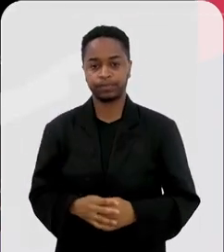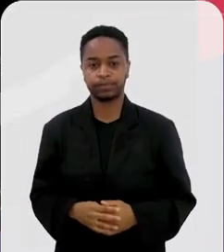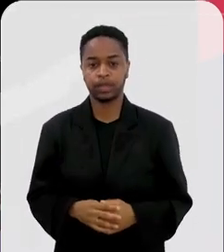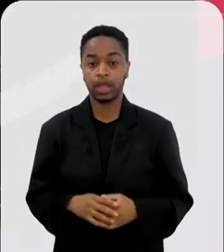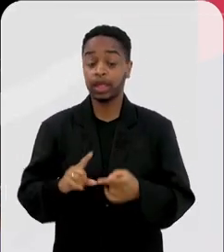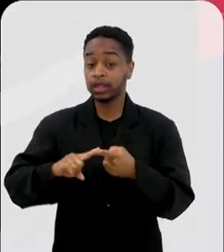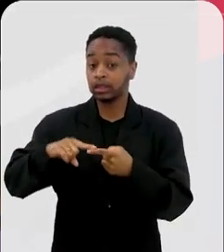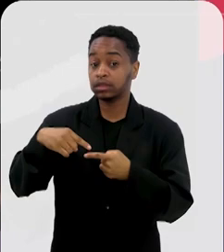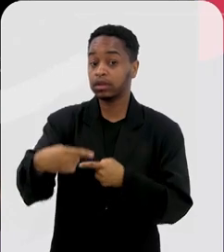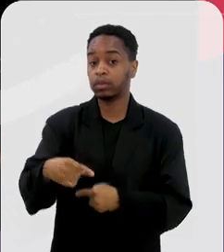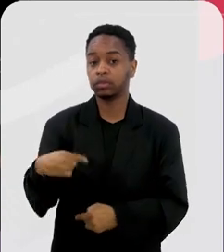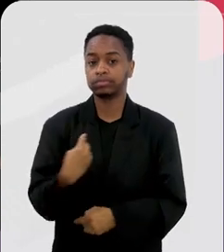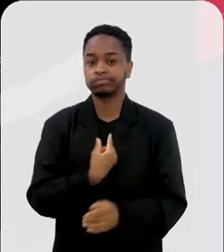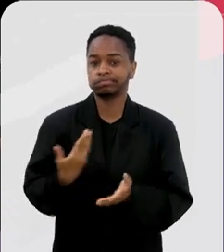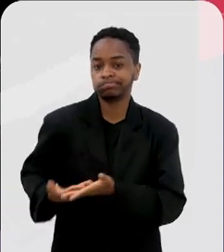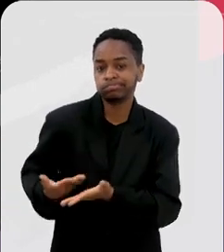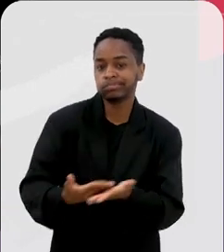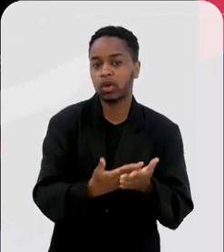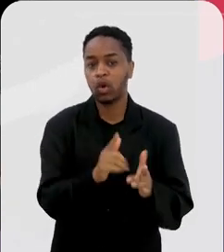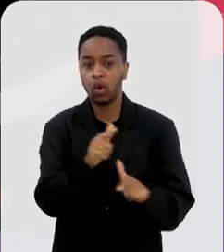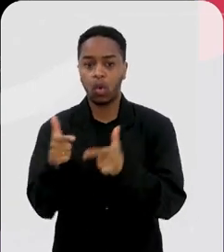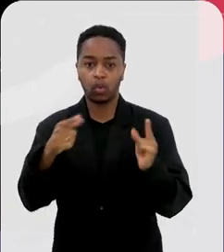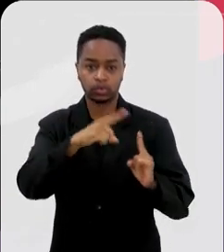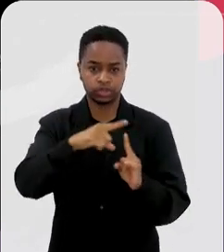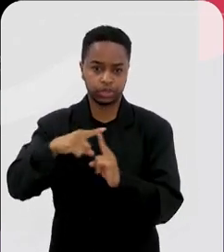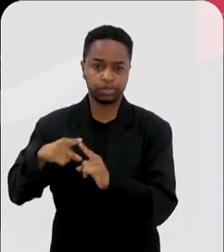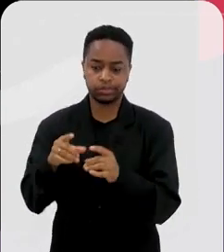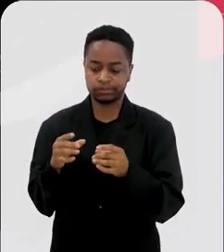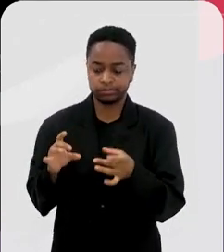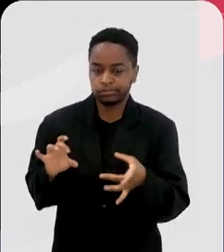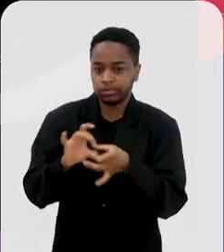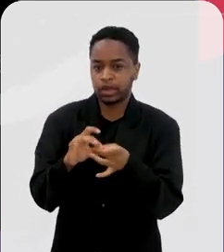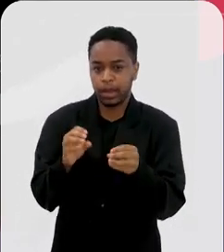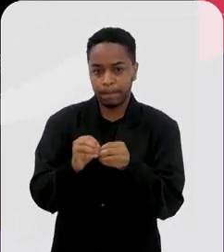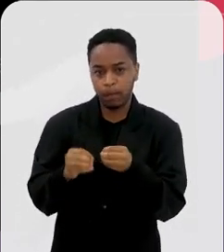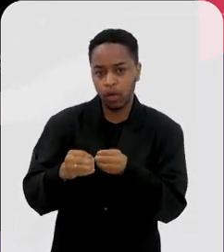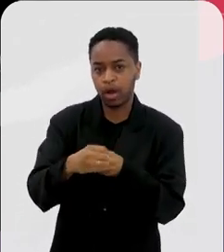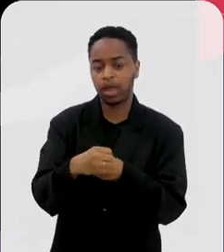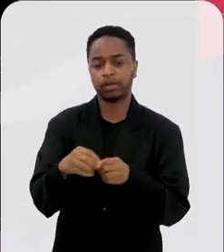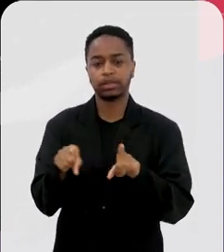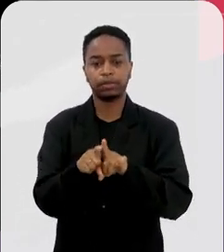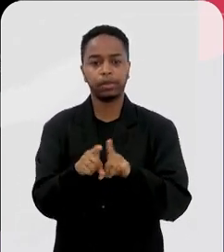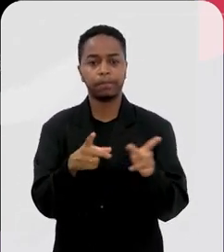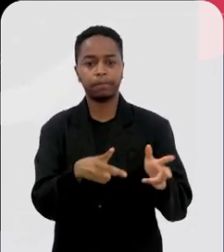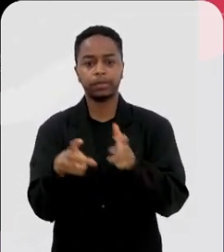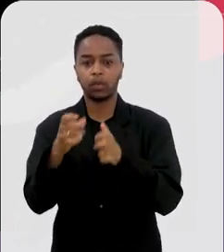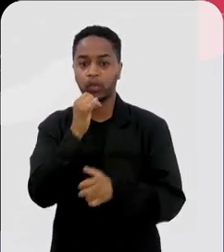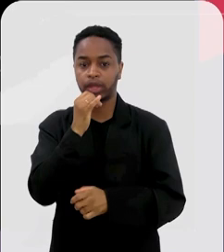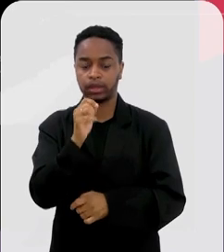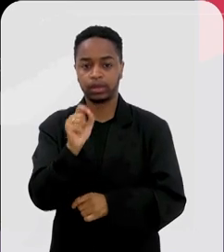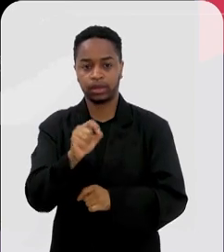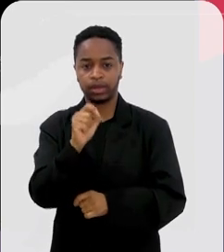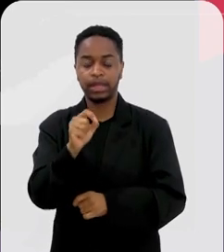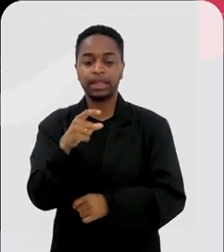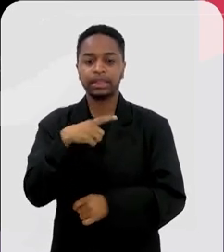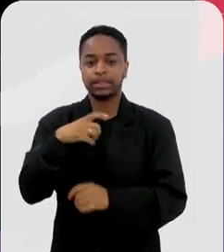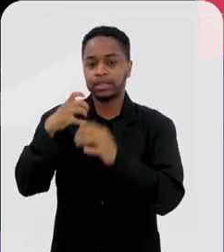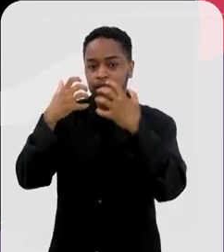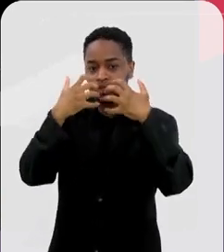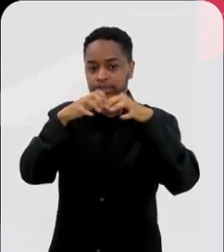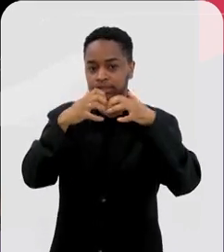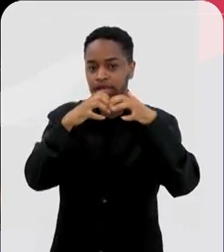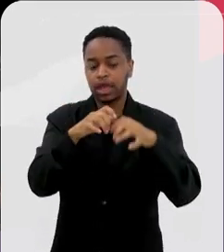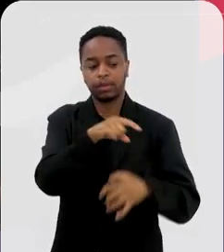estudando, a gente fez outras comprovações mais moleculares, mais refinadas. Então, a gente viu que no cérebro desses